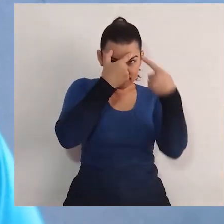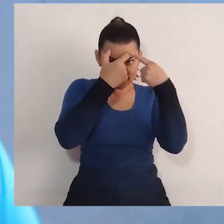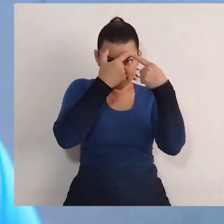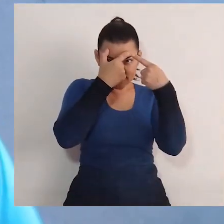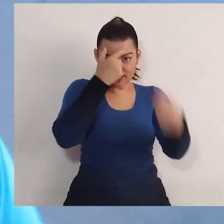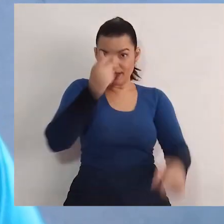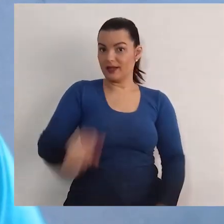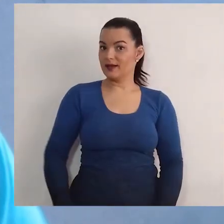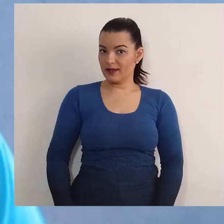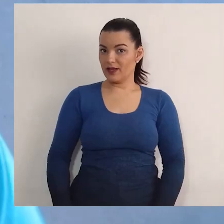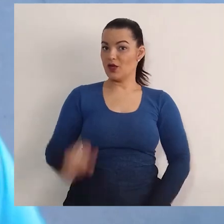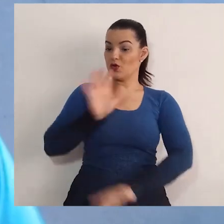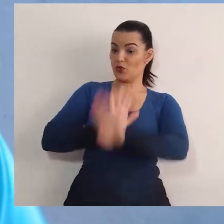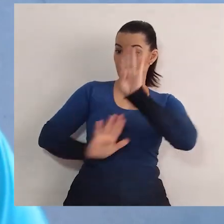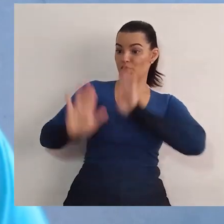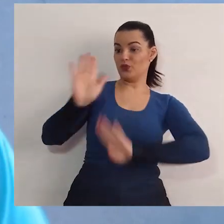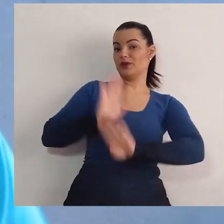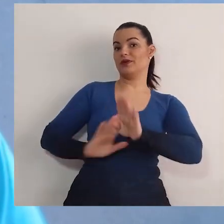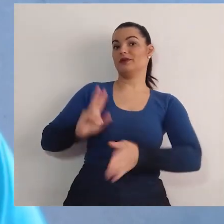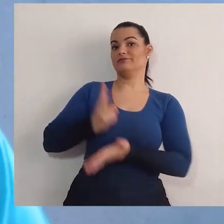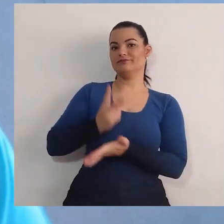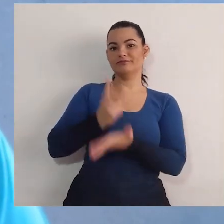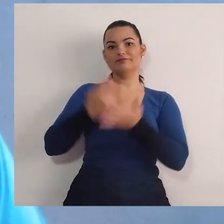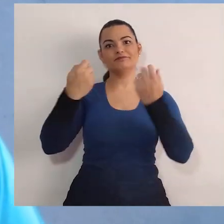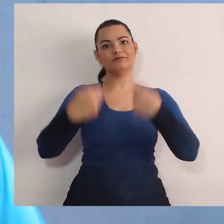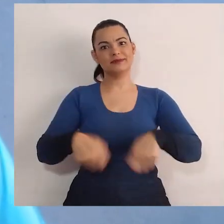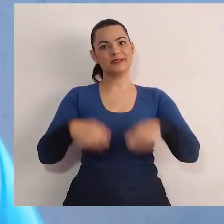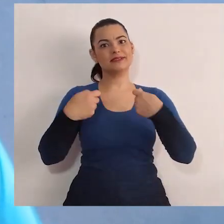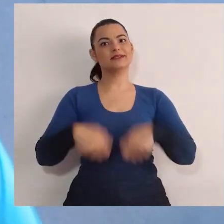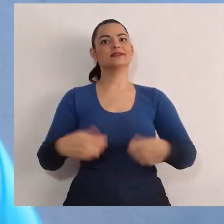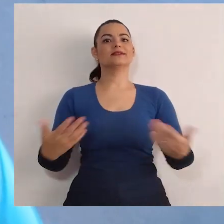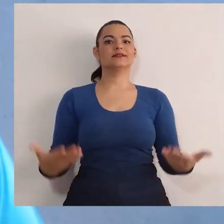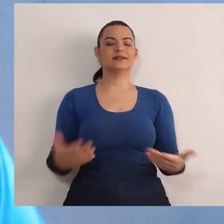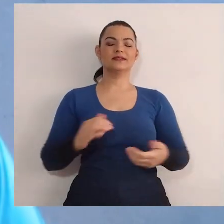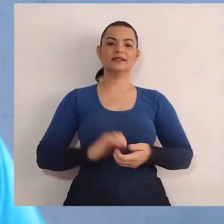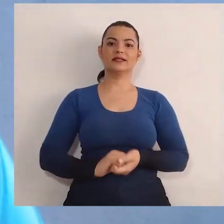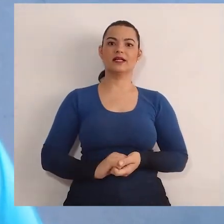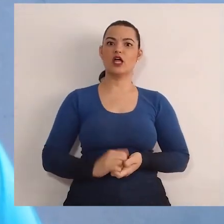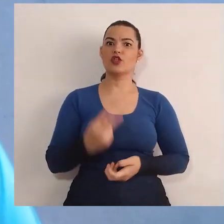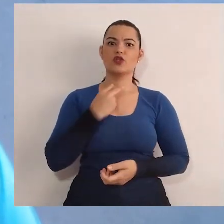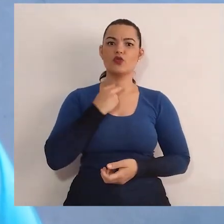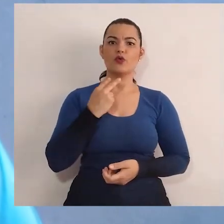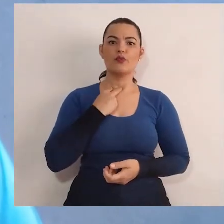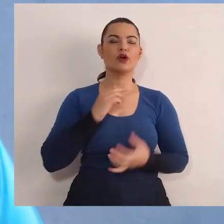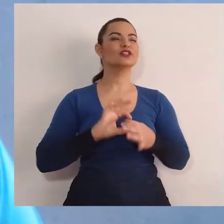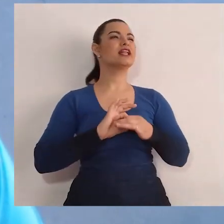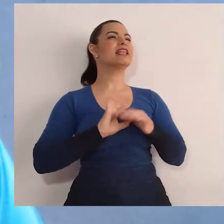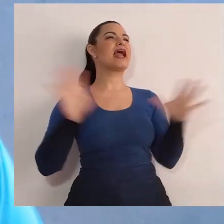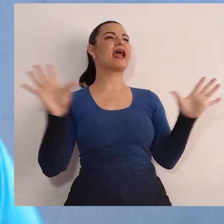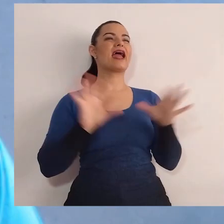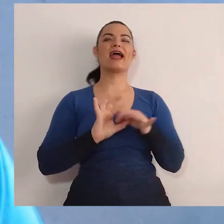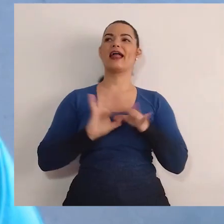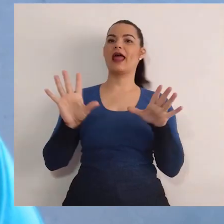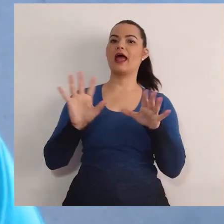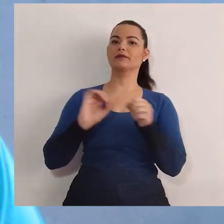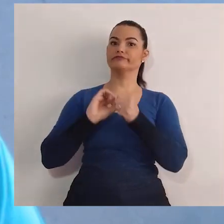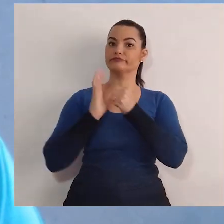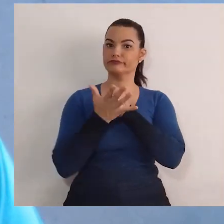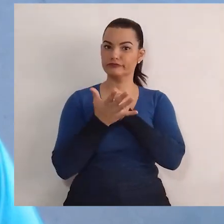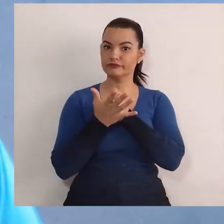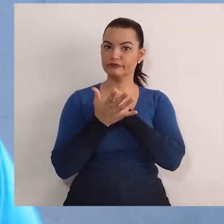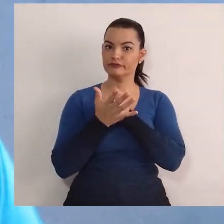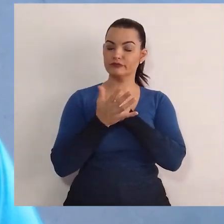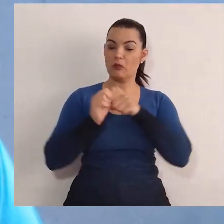consciência aí de todos os cuidados que ainda são necessários. Não é hora de dar mole